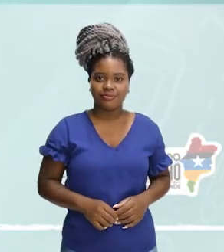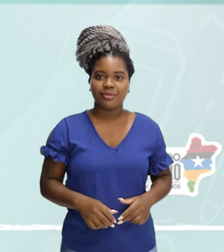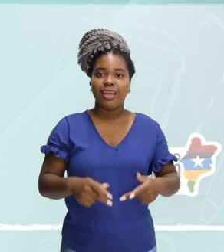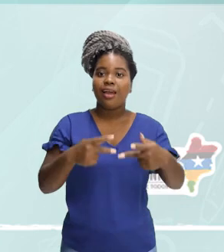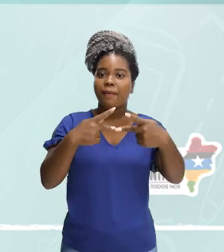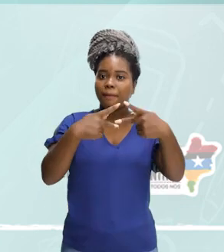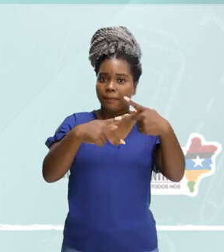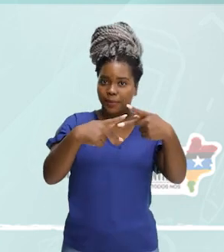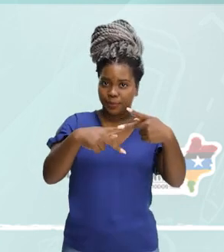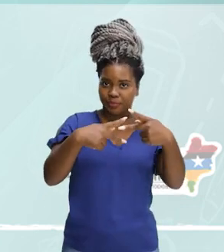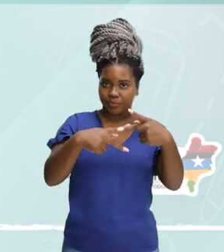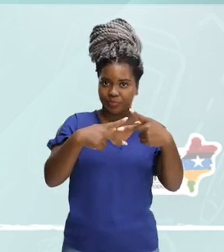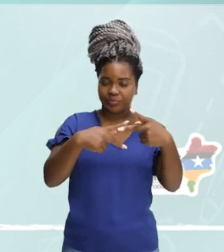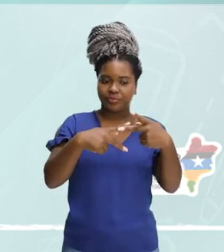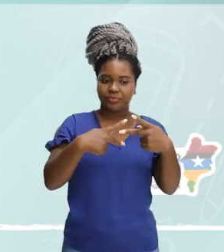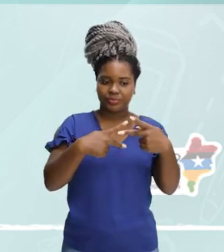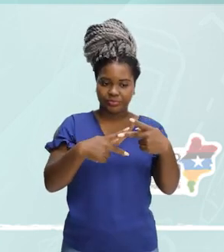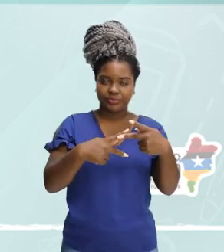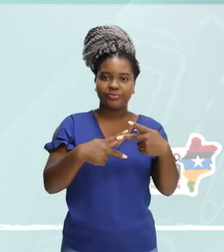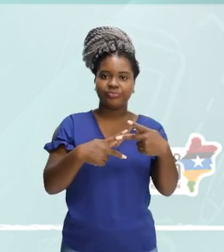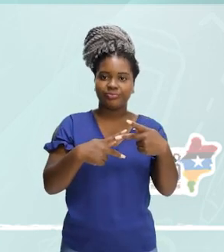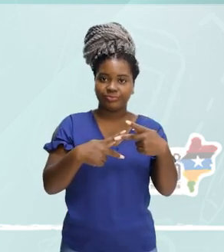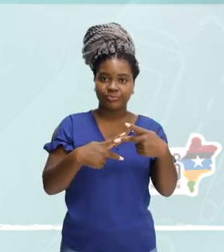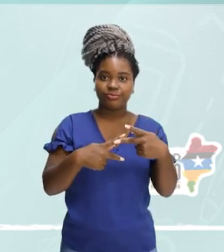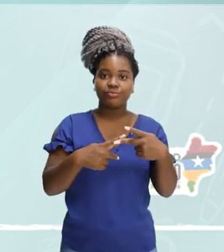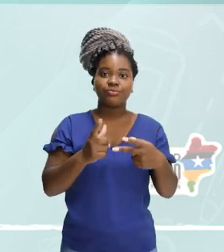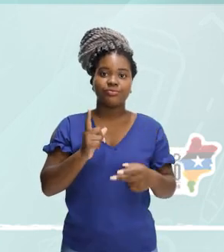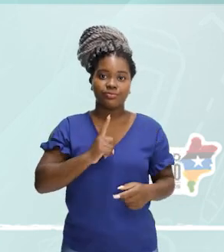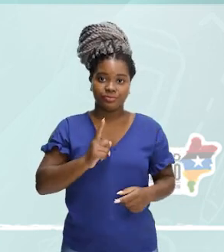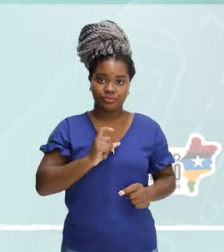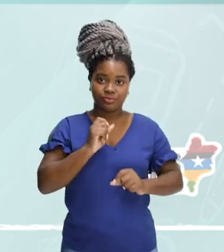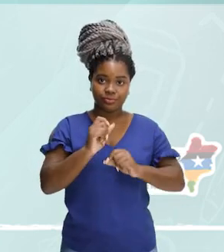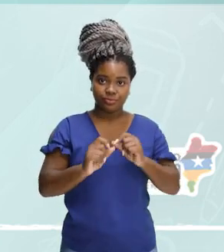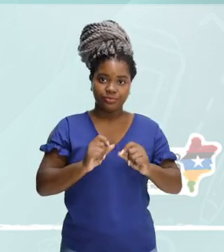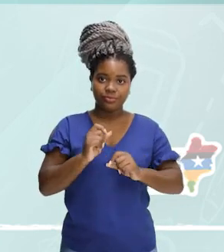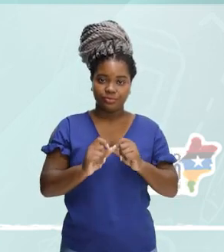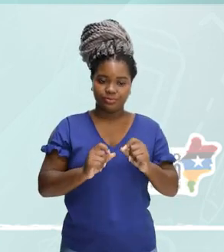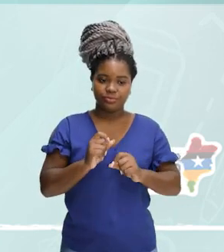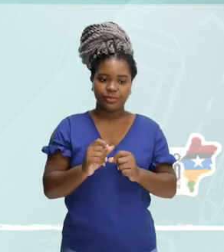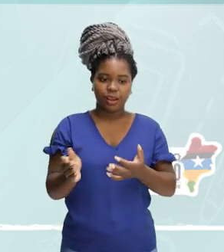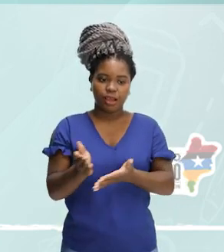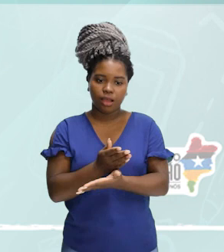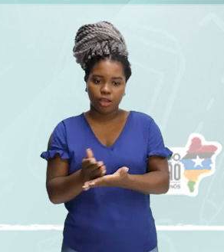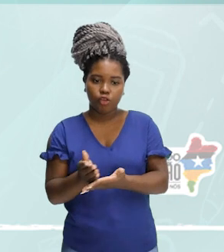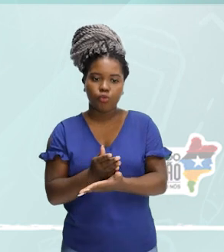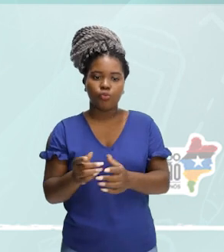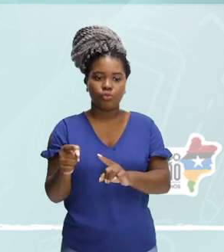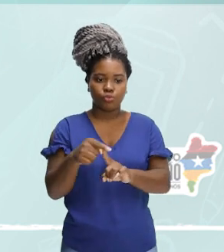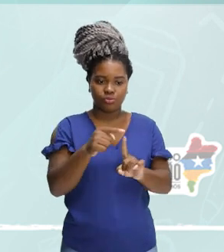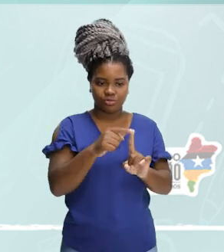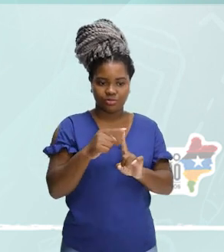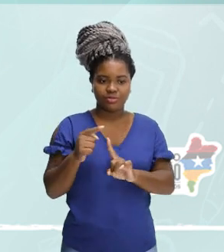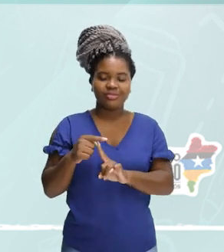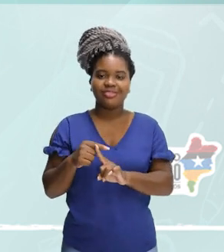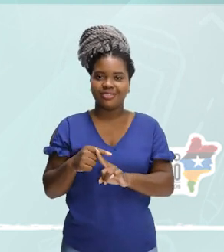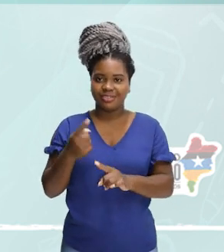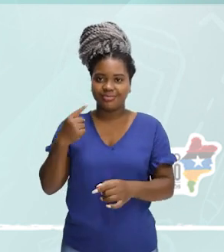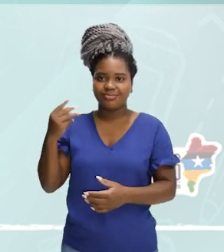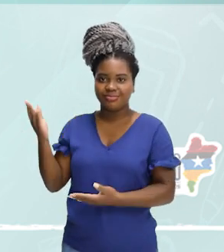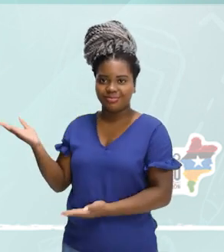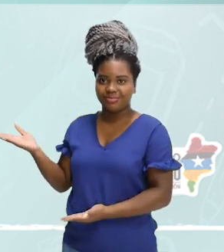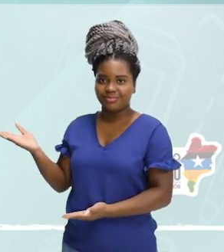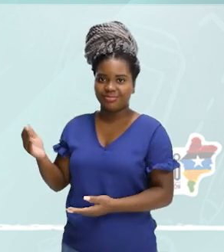Preposiciones. Aí, aqui eu vou dar algumas contrações que a gente vê muito na língua portuguesa. De